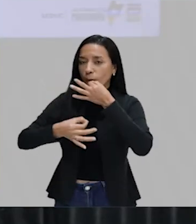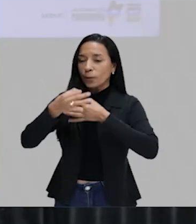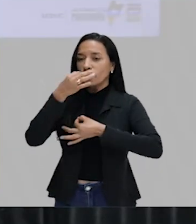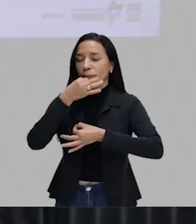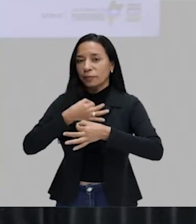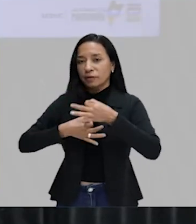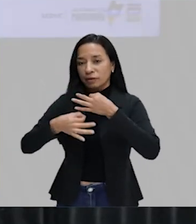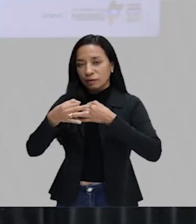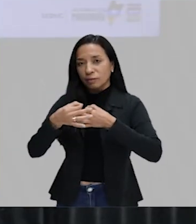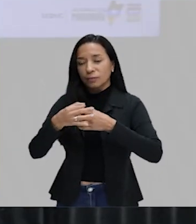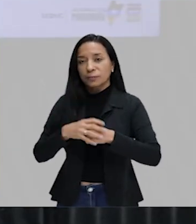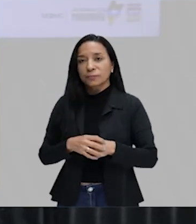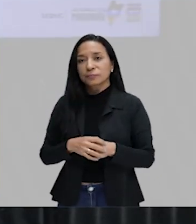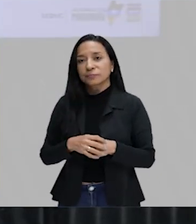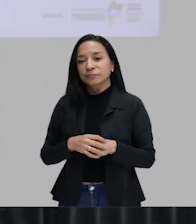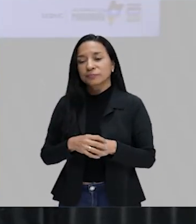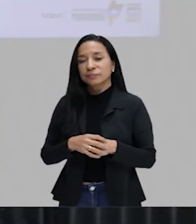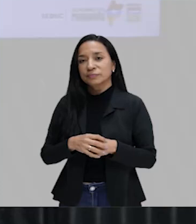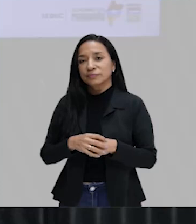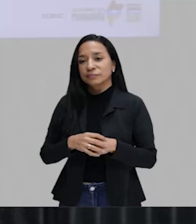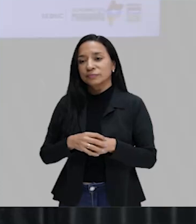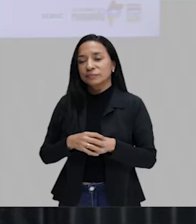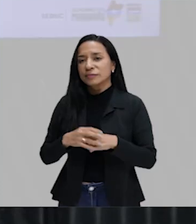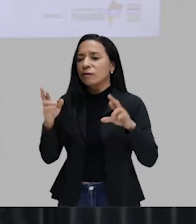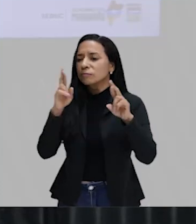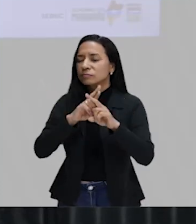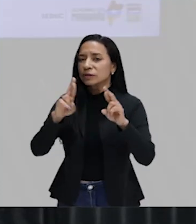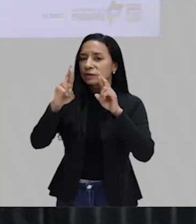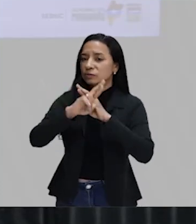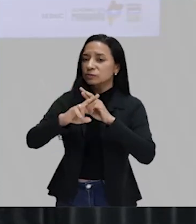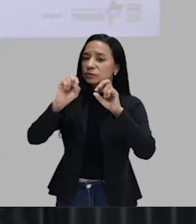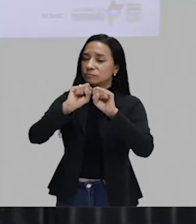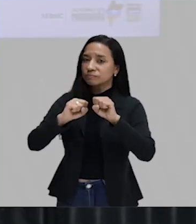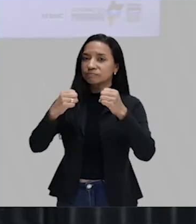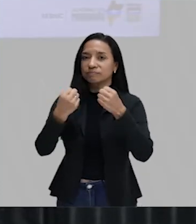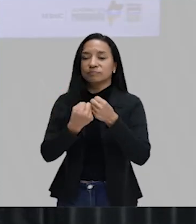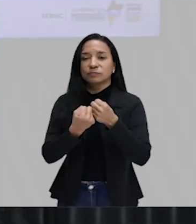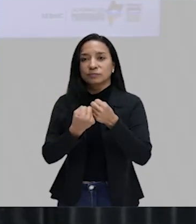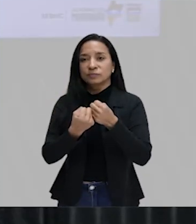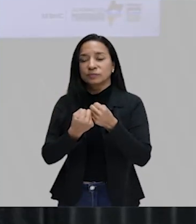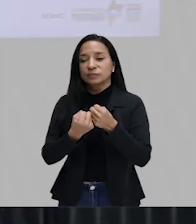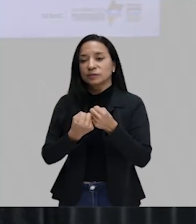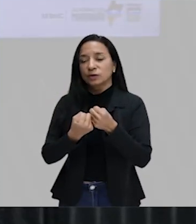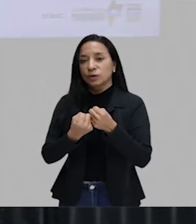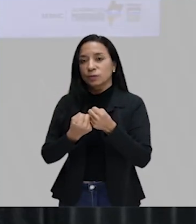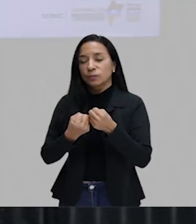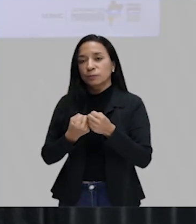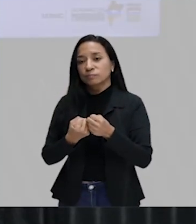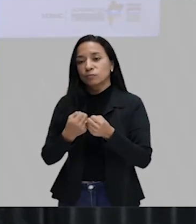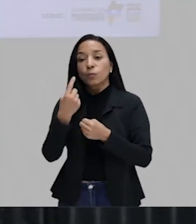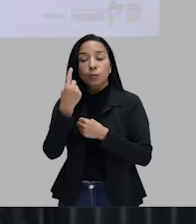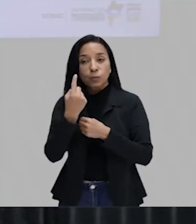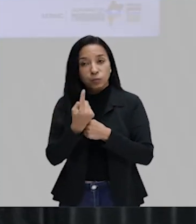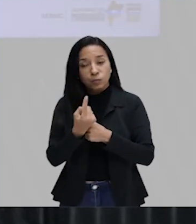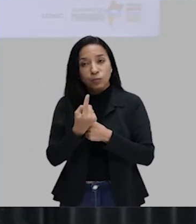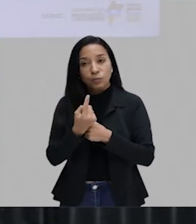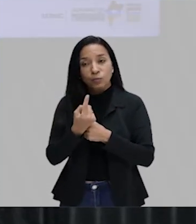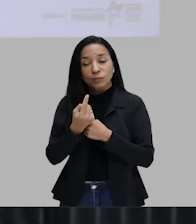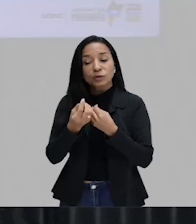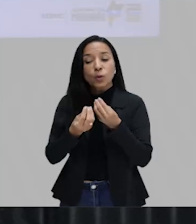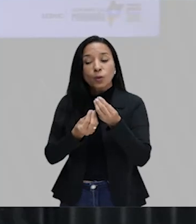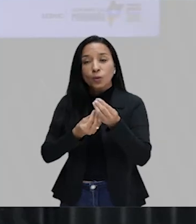acaba sendo a mesma coisa que a opinião, e vamos nos relacionando na sociedade. Uma das formas que nós temos de